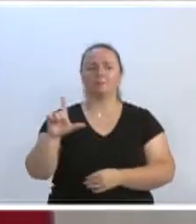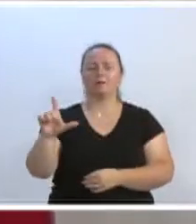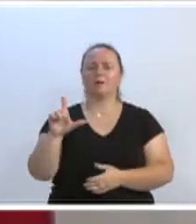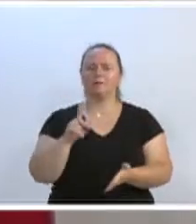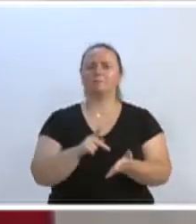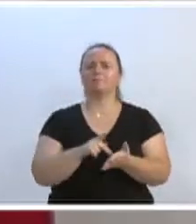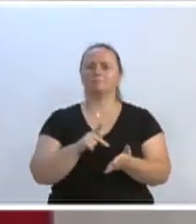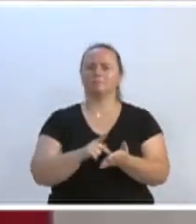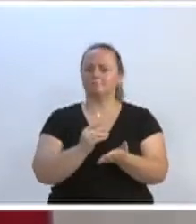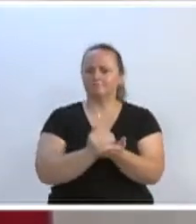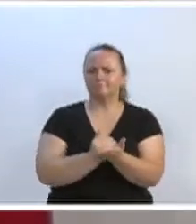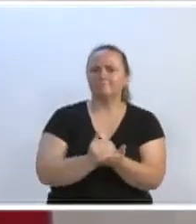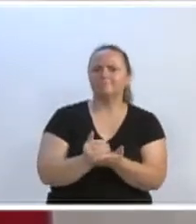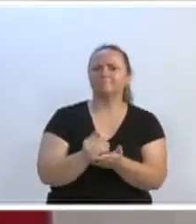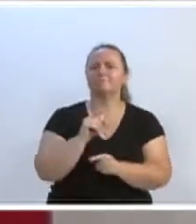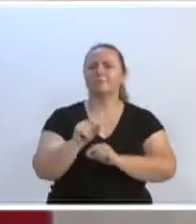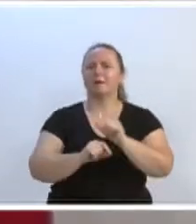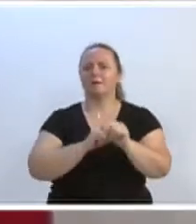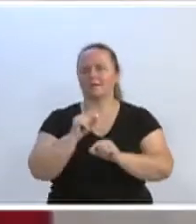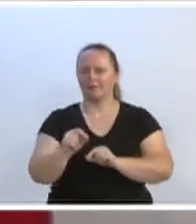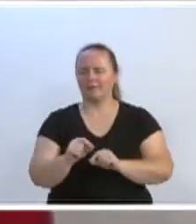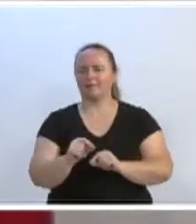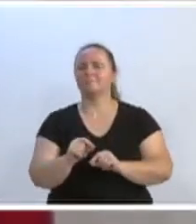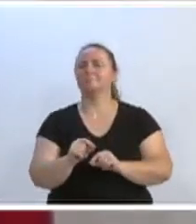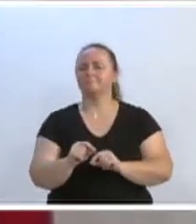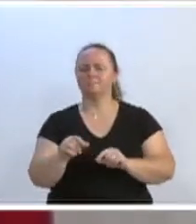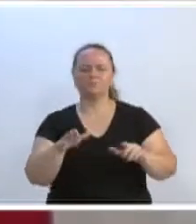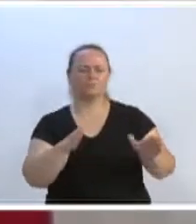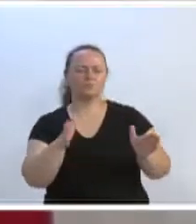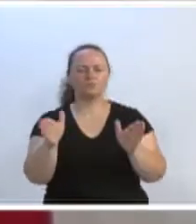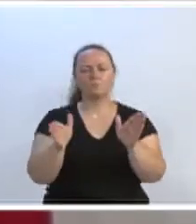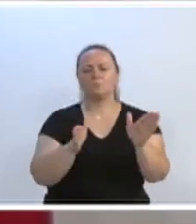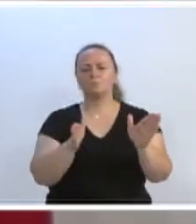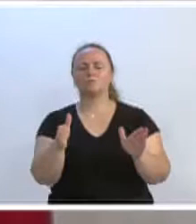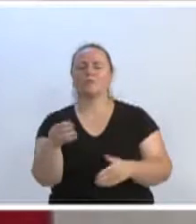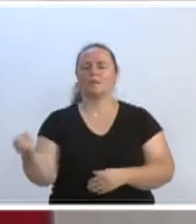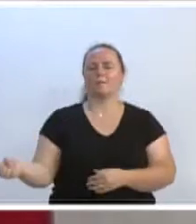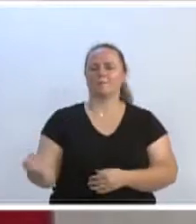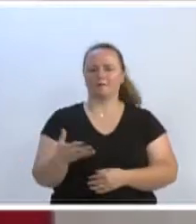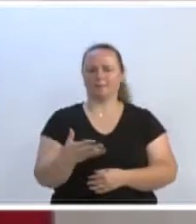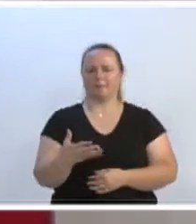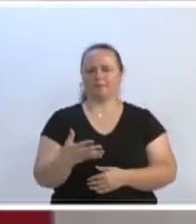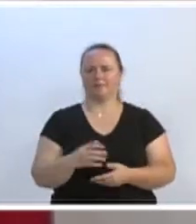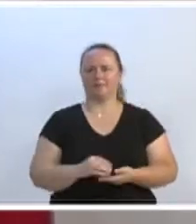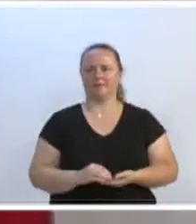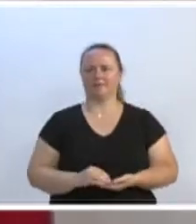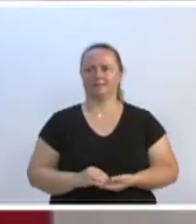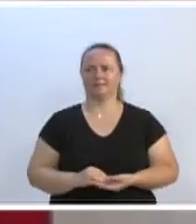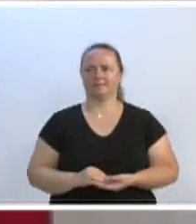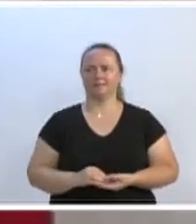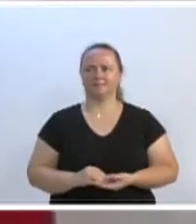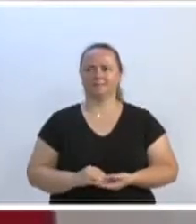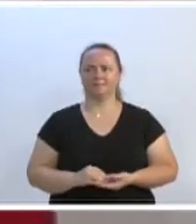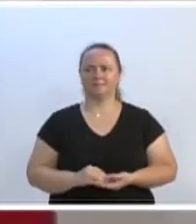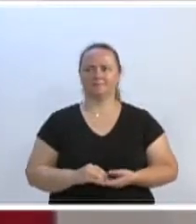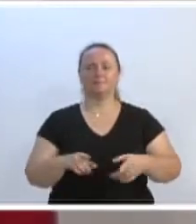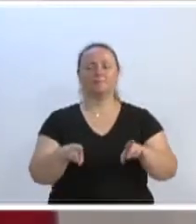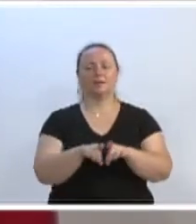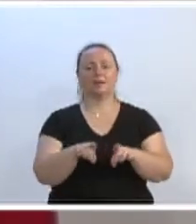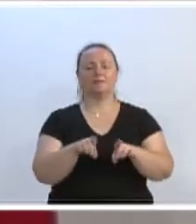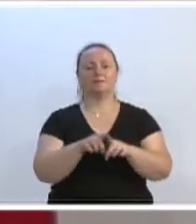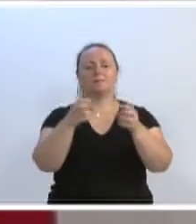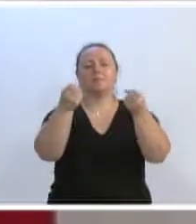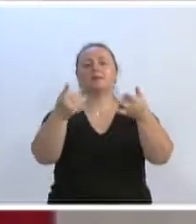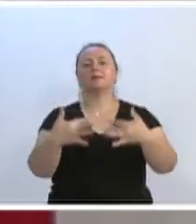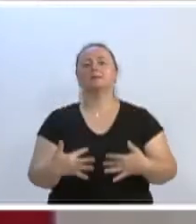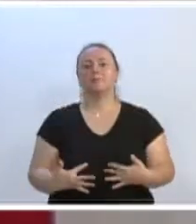nesse sentido, a transitar pela modernidade. Quero também falar hoje, seu presidente,